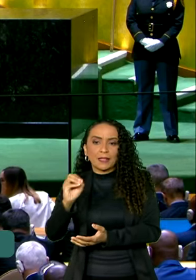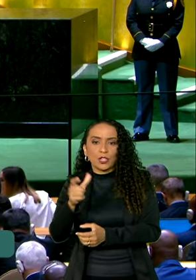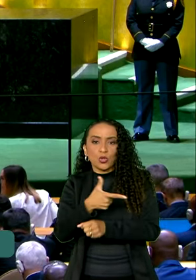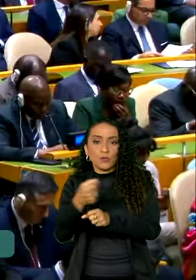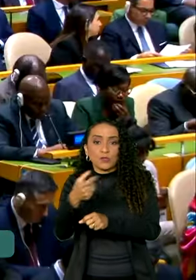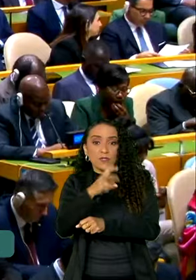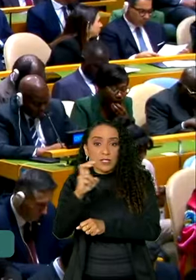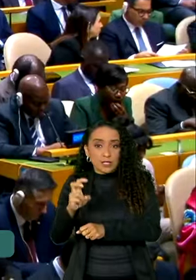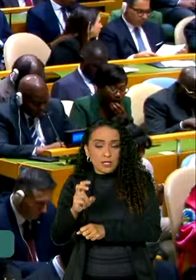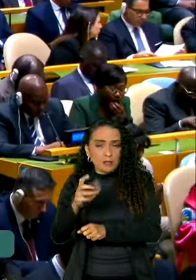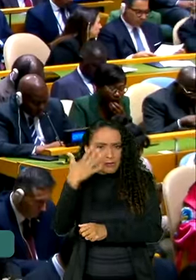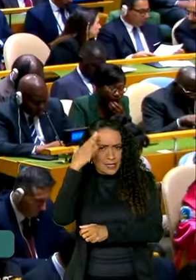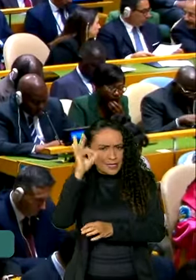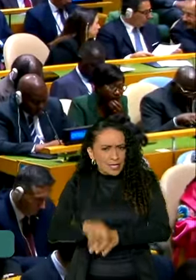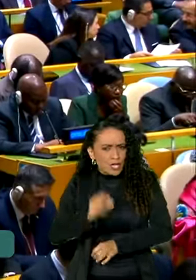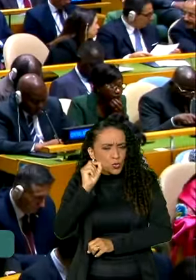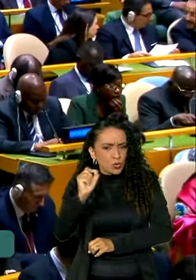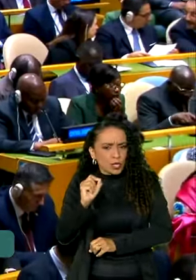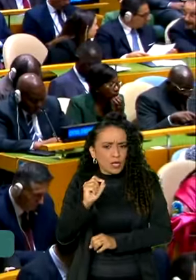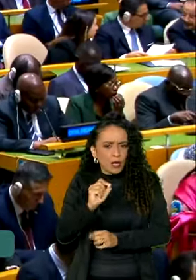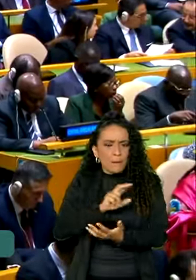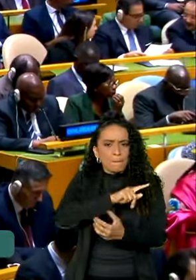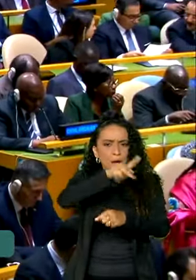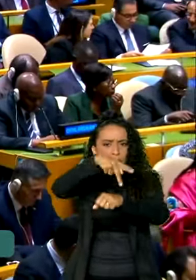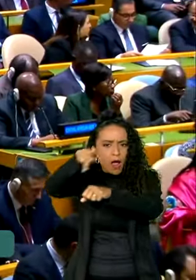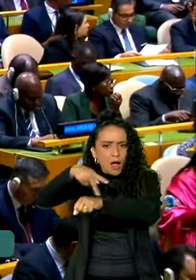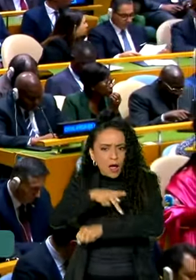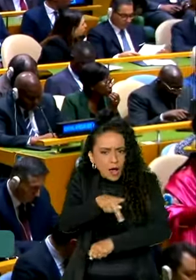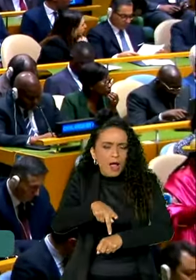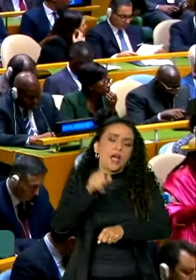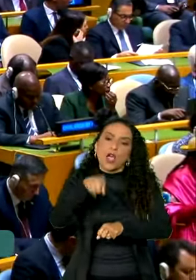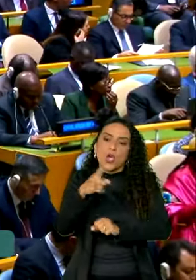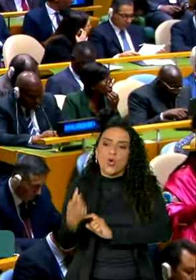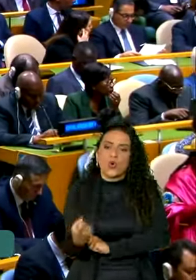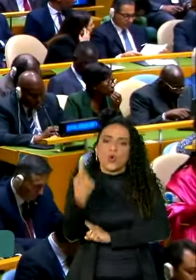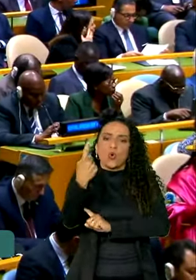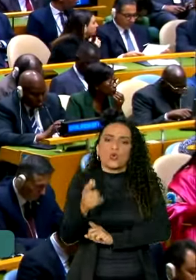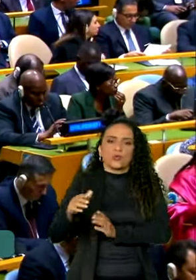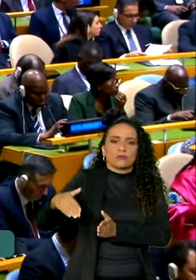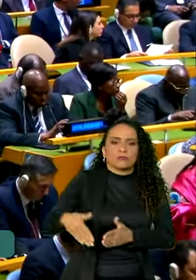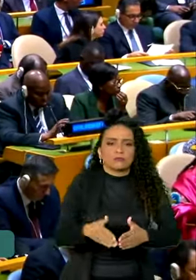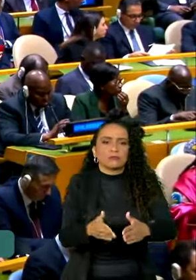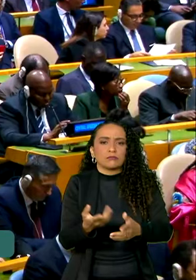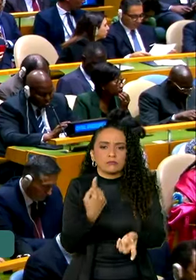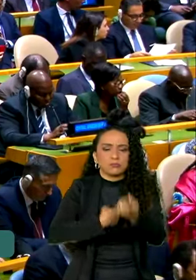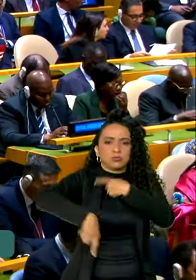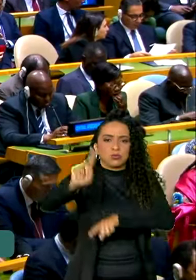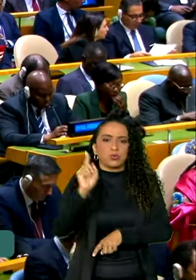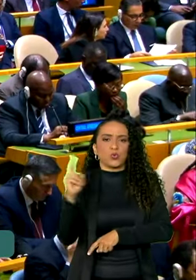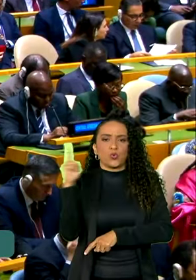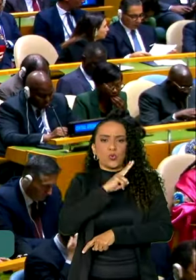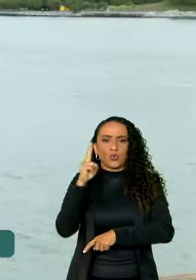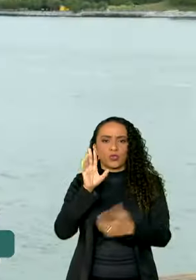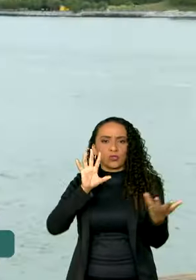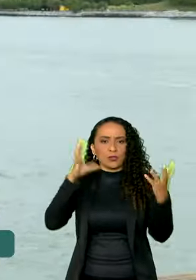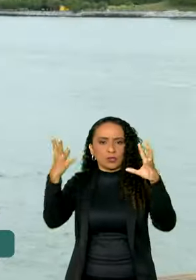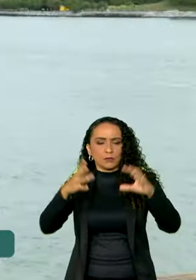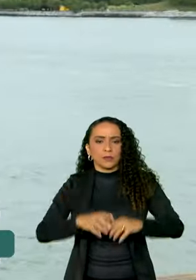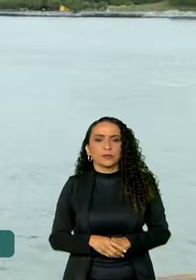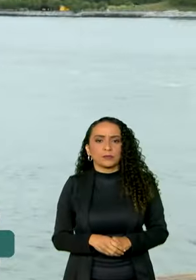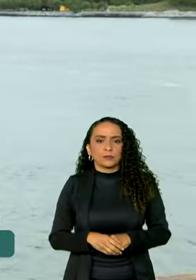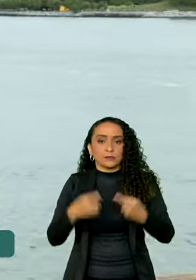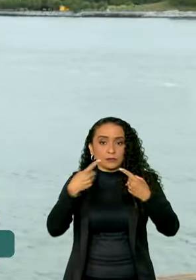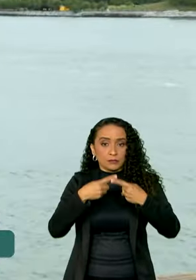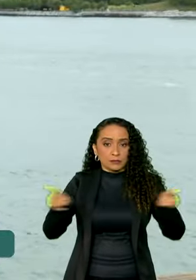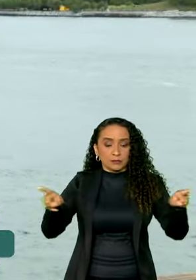convicto de que o multilateralismo é o único caminho para superar a urgência climática. Na